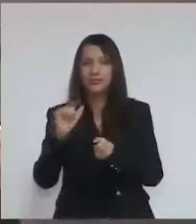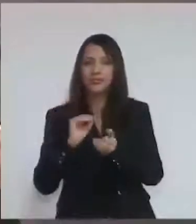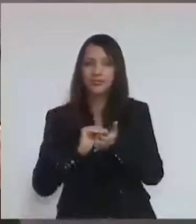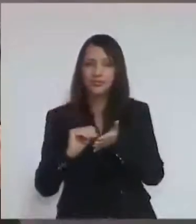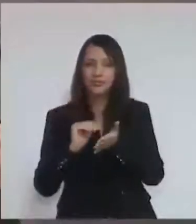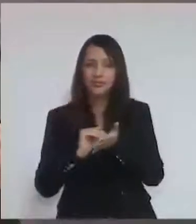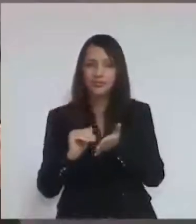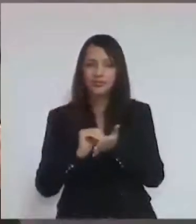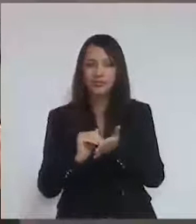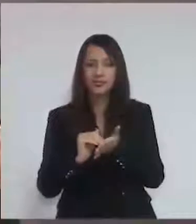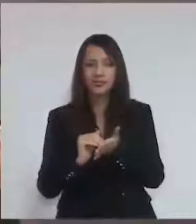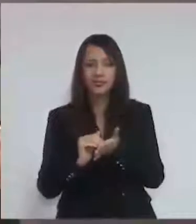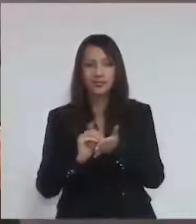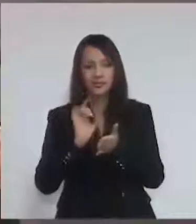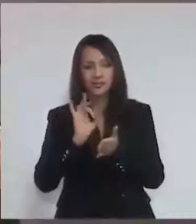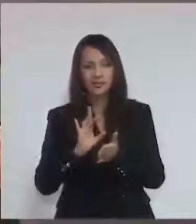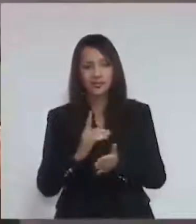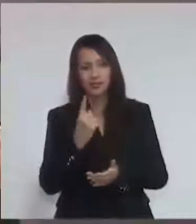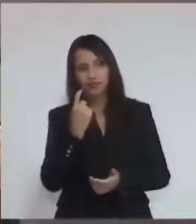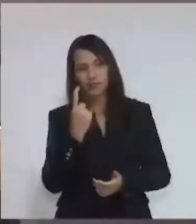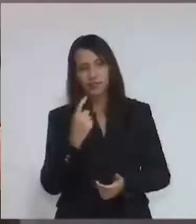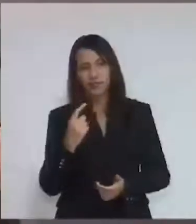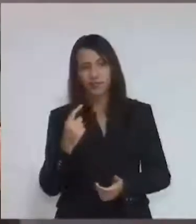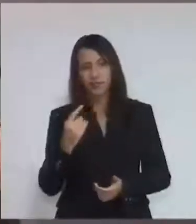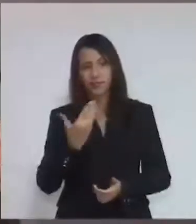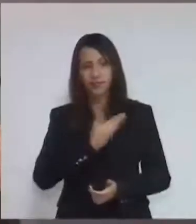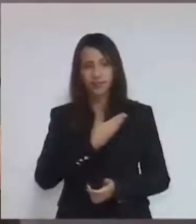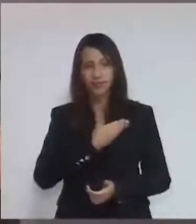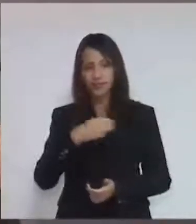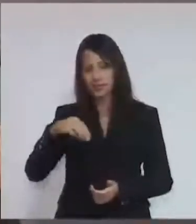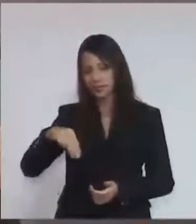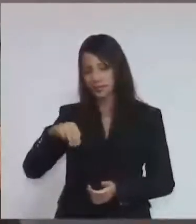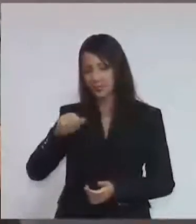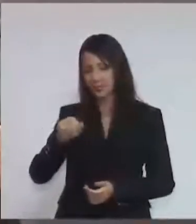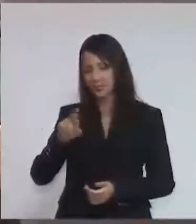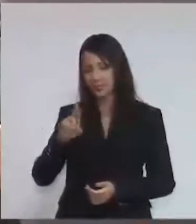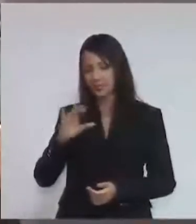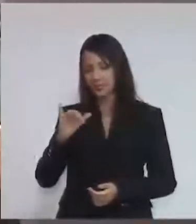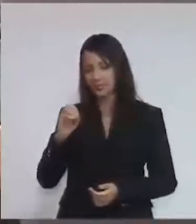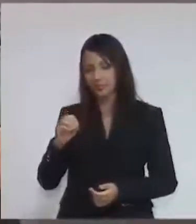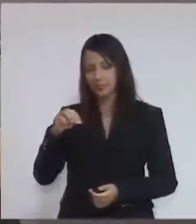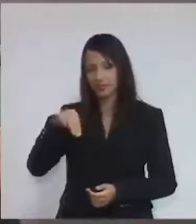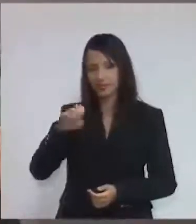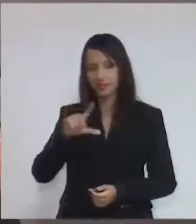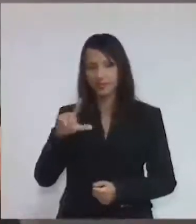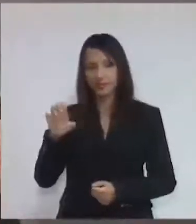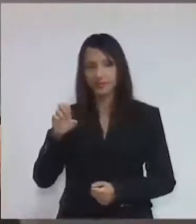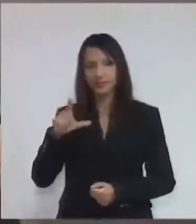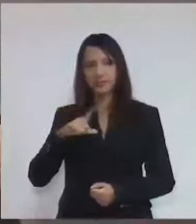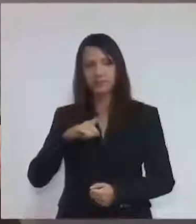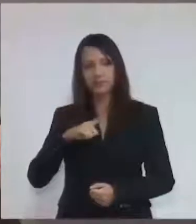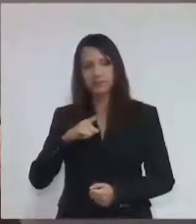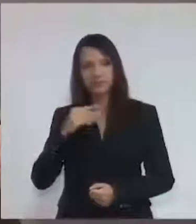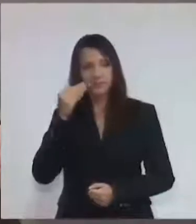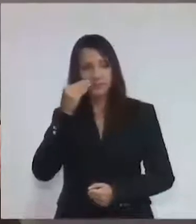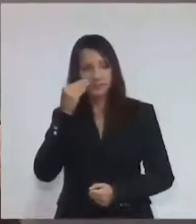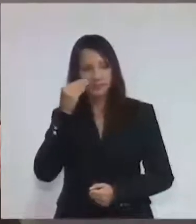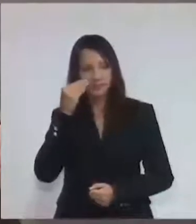com exceção do nosso amigo Márcio Melli, que vai estar enfrentando uma experiência diferente.